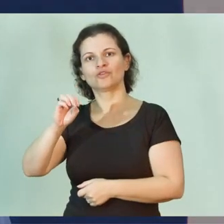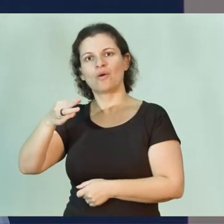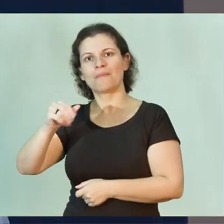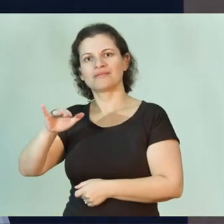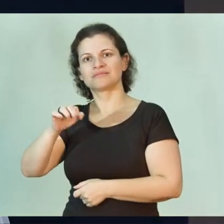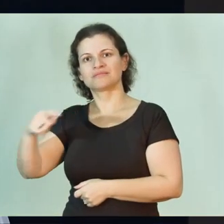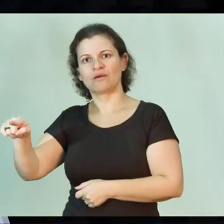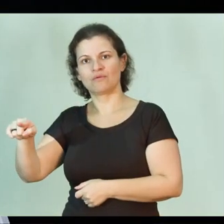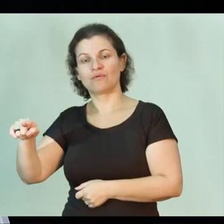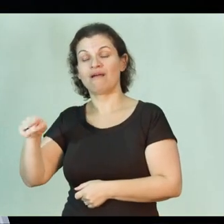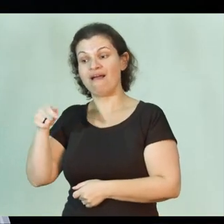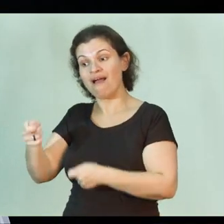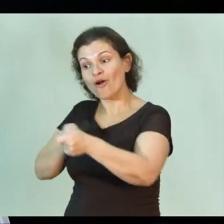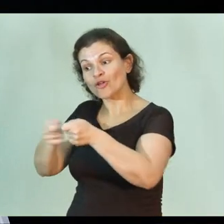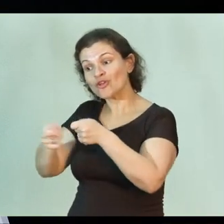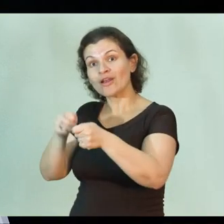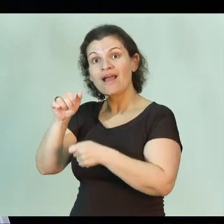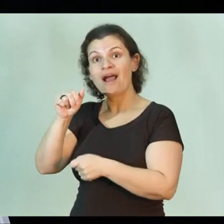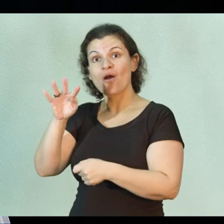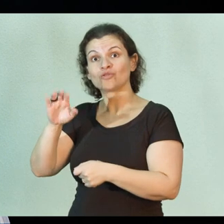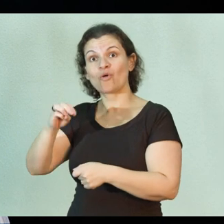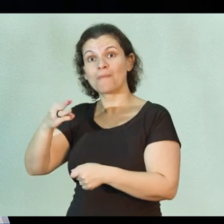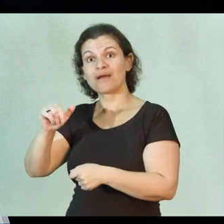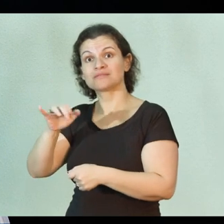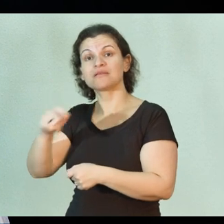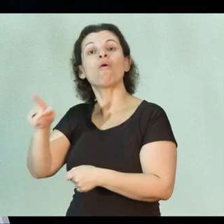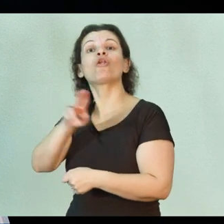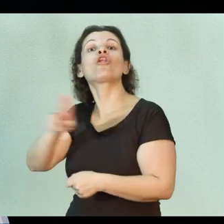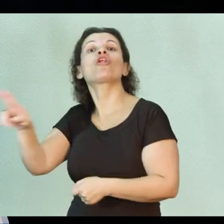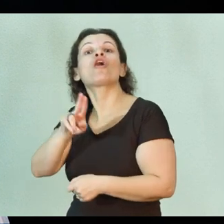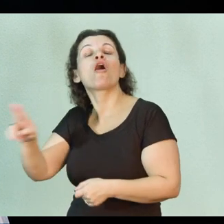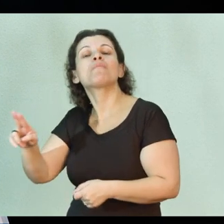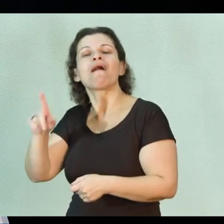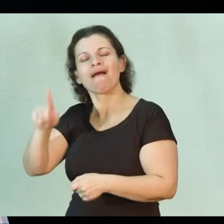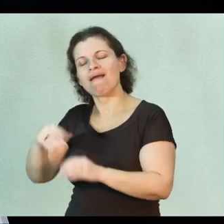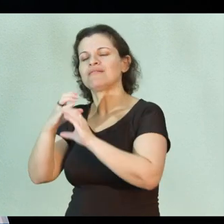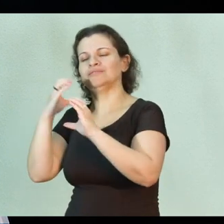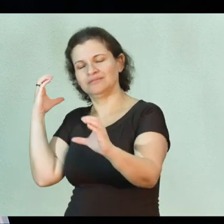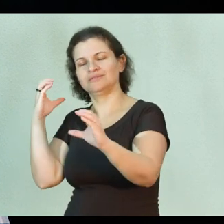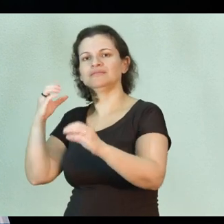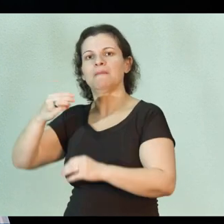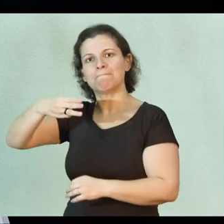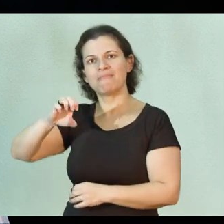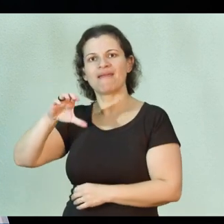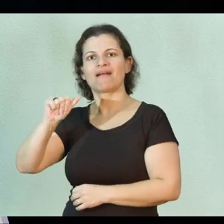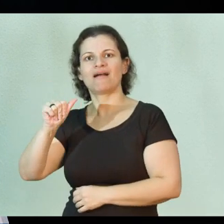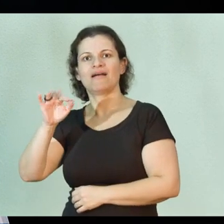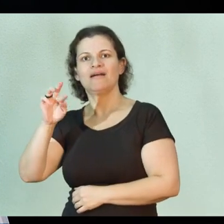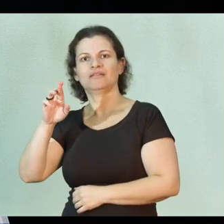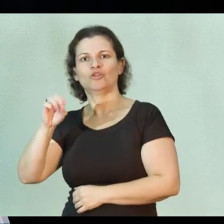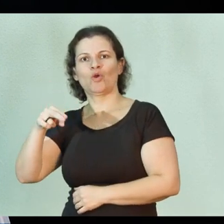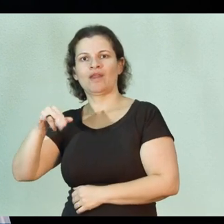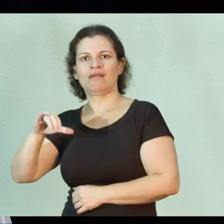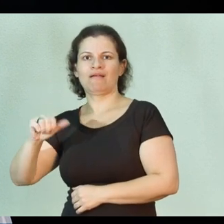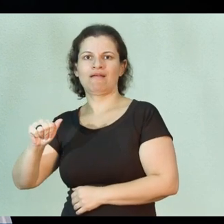Engenharia de Controle e Automação é popularmente conhecido como Mecatrônica.